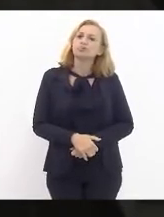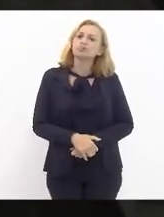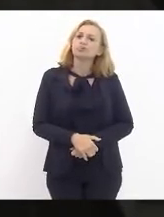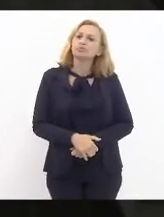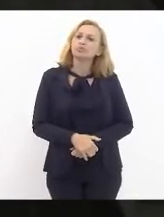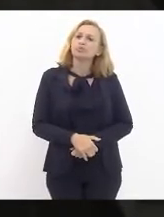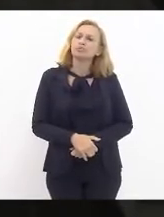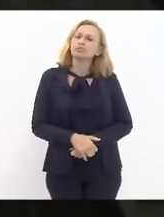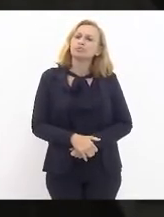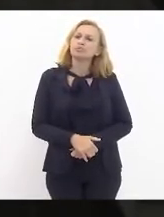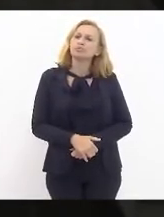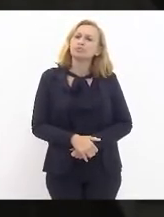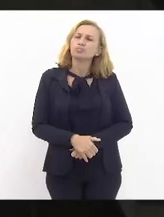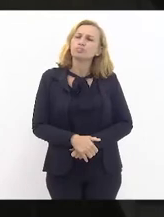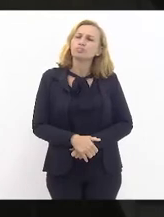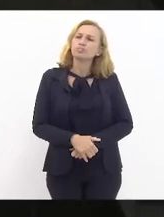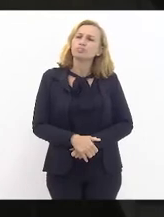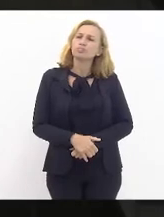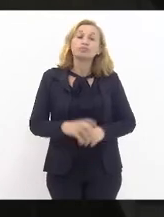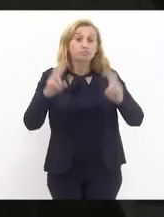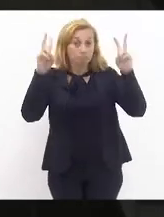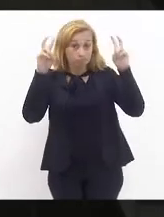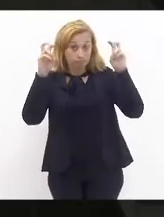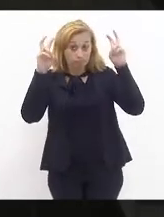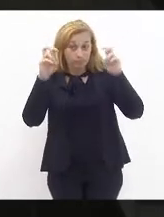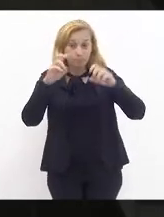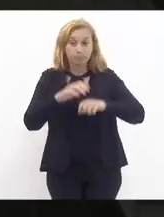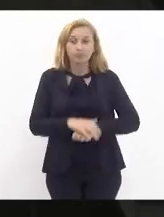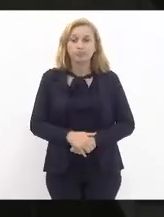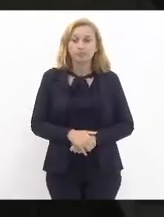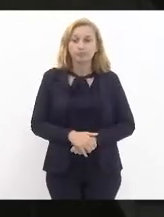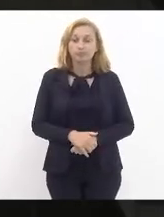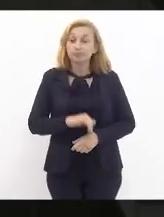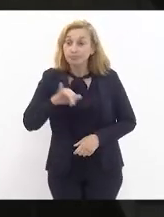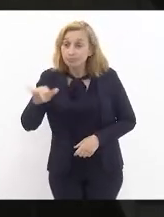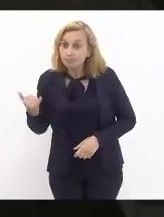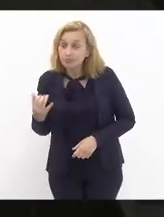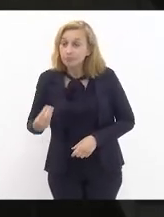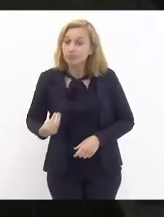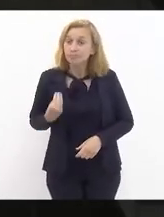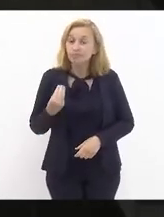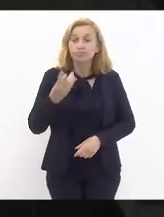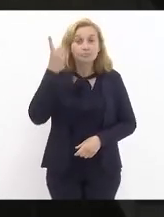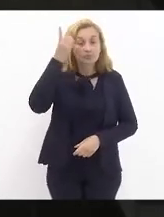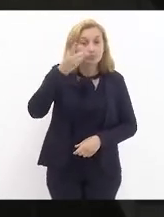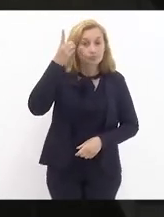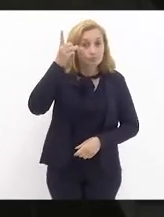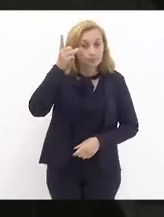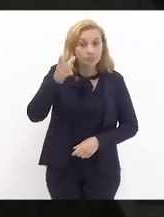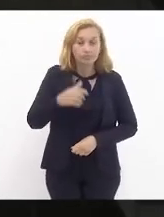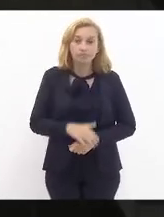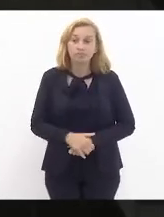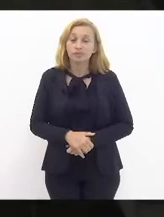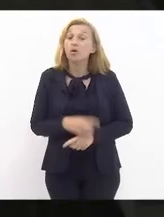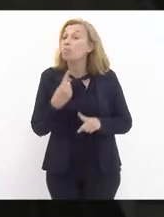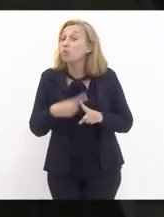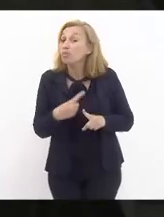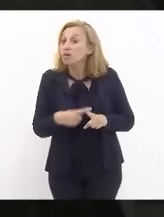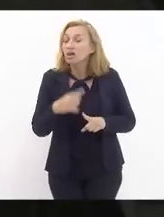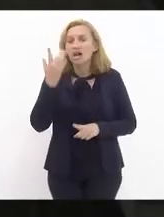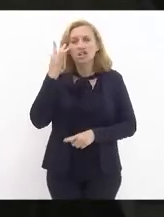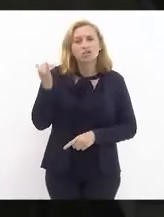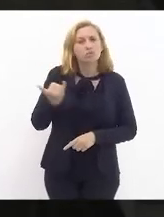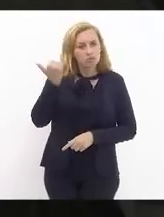sobre esse tema, aproveitando a presença da deputada Lucinha, porque achei